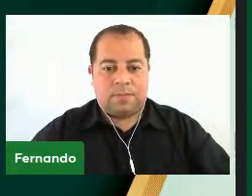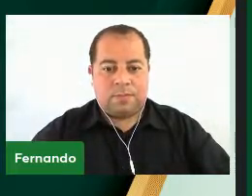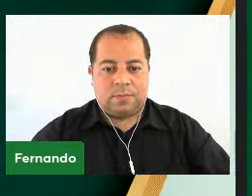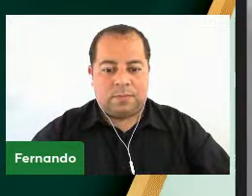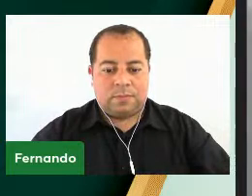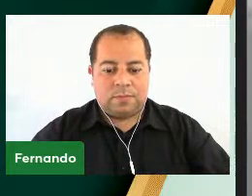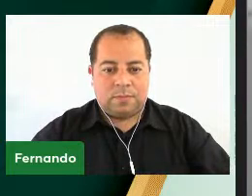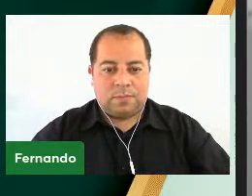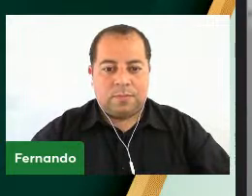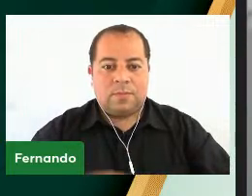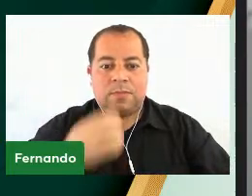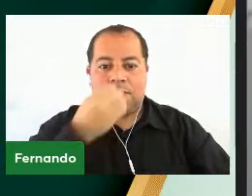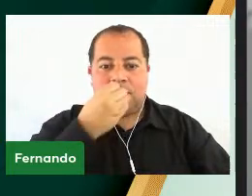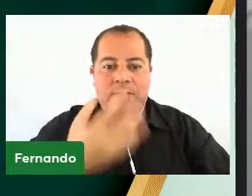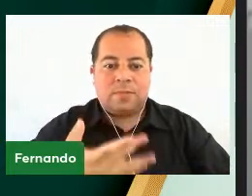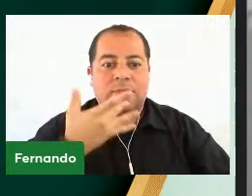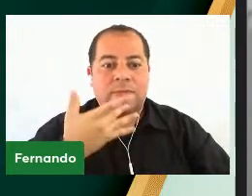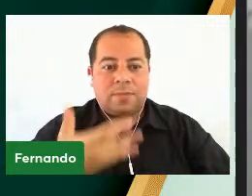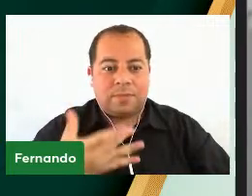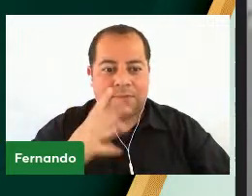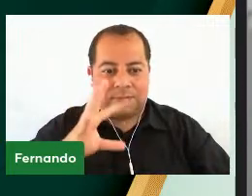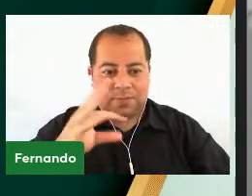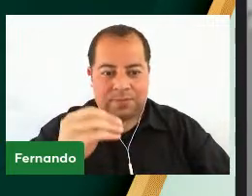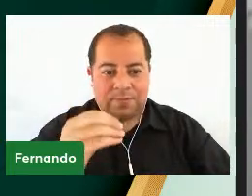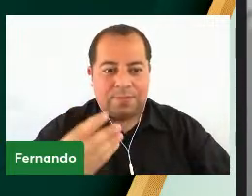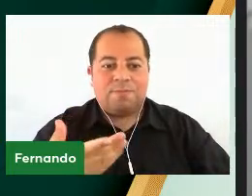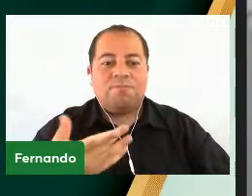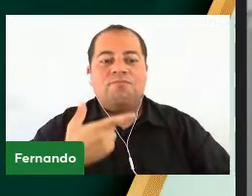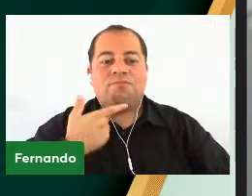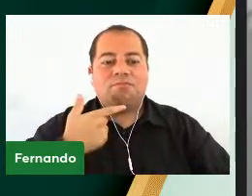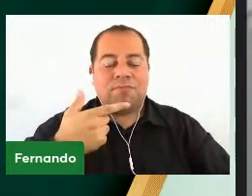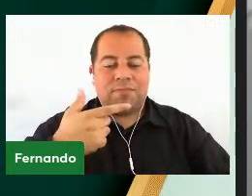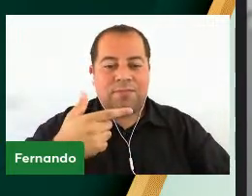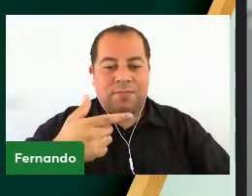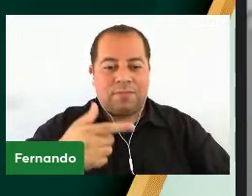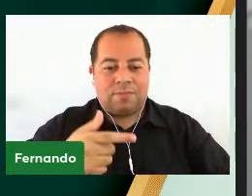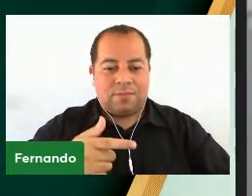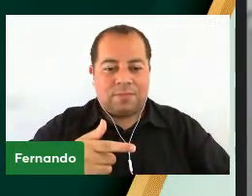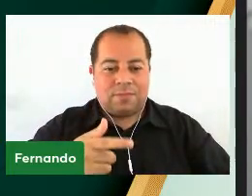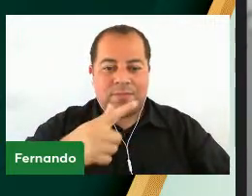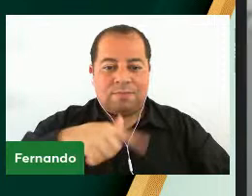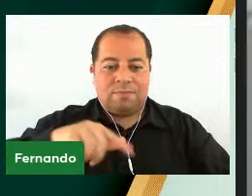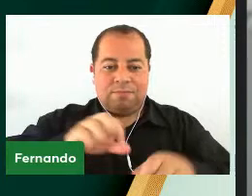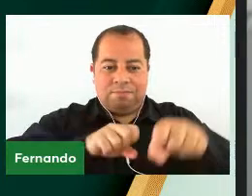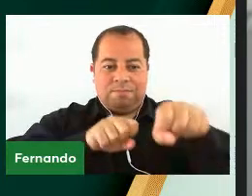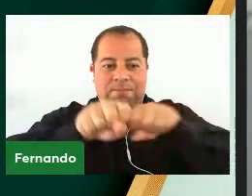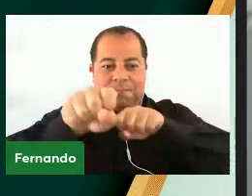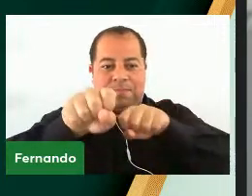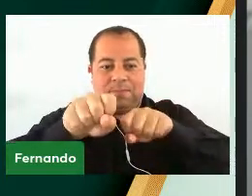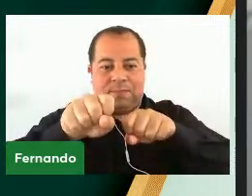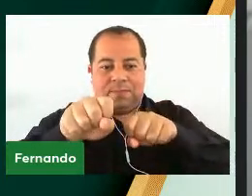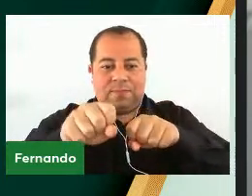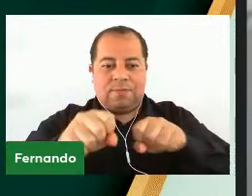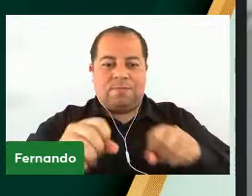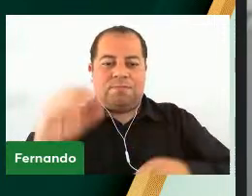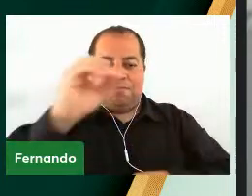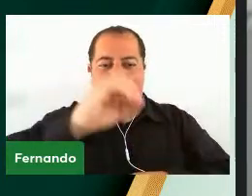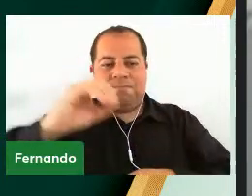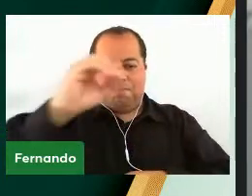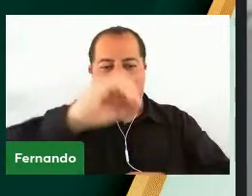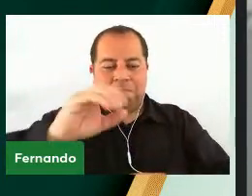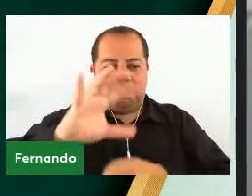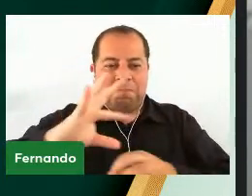Boa tarde a todos. Desejo uma colação de grau excelente para todos os